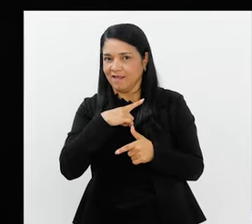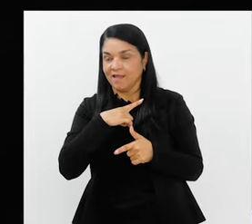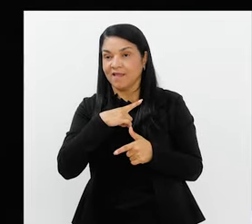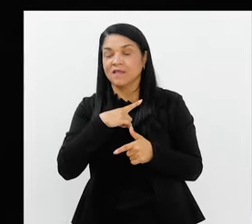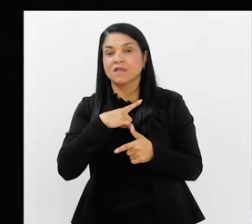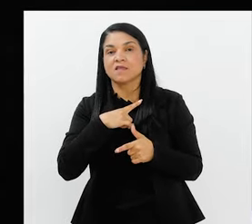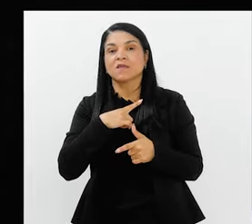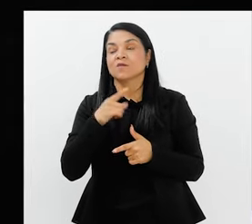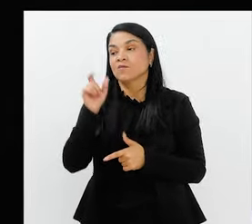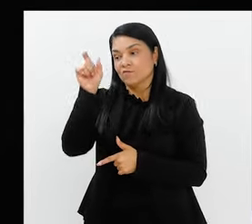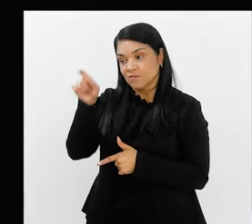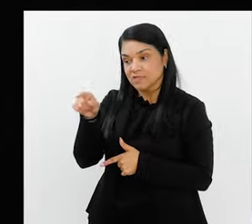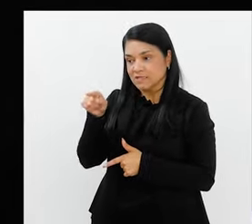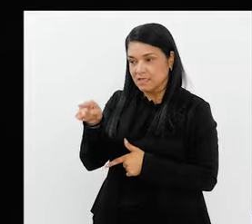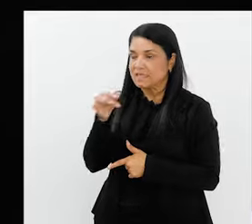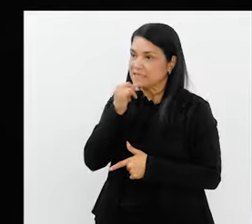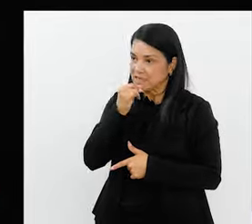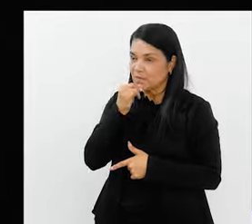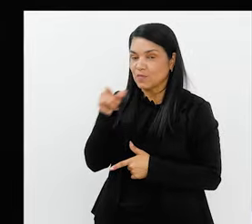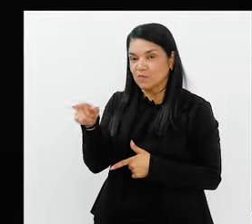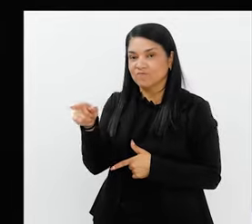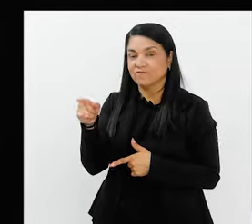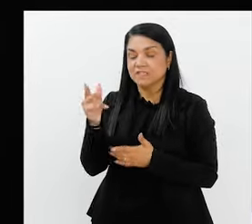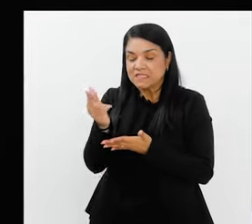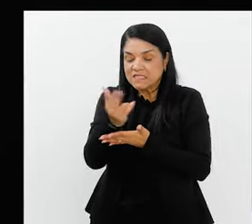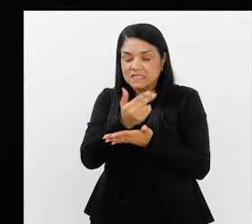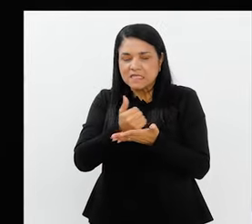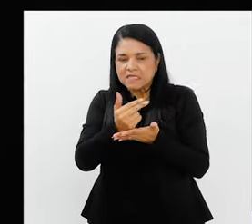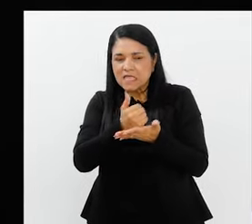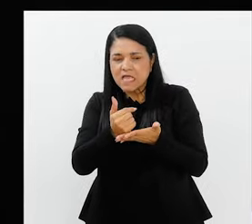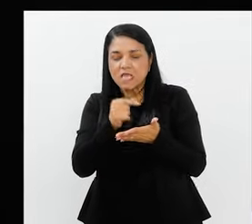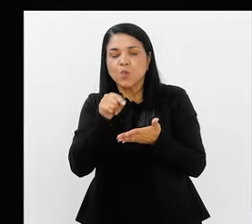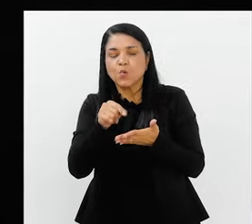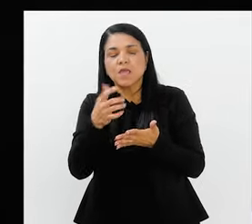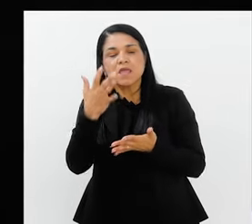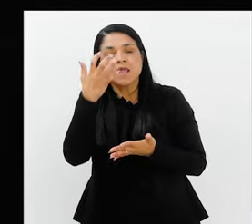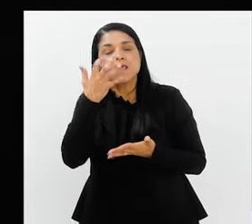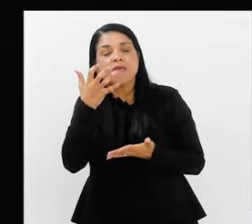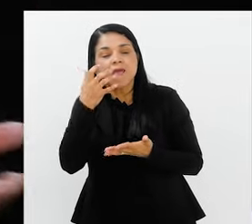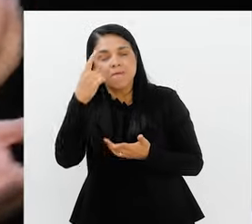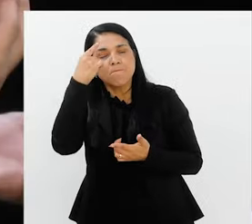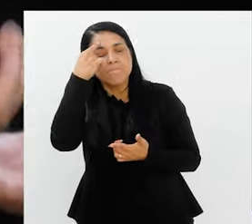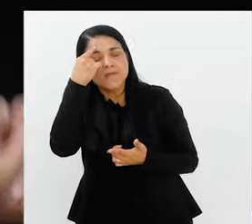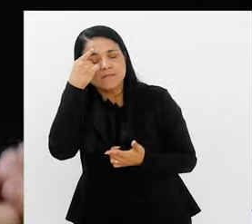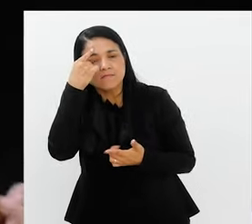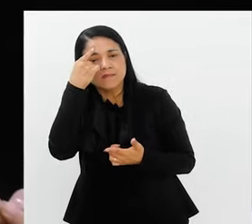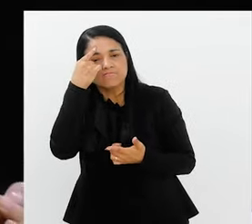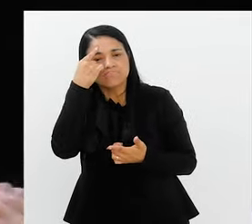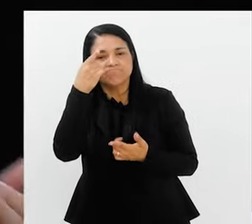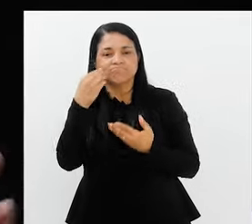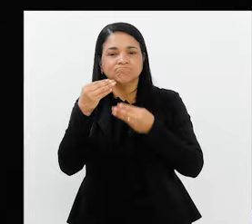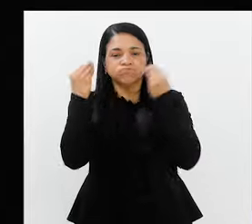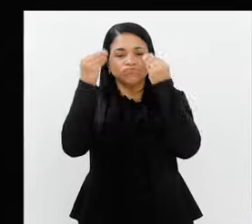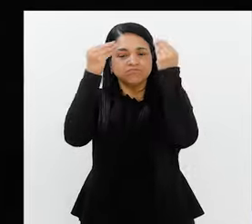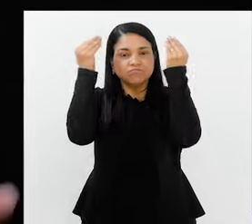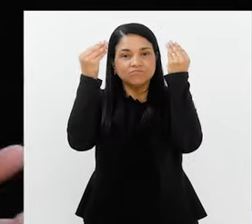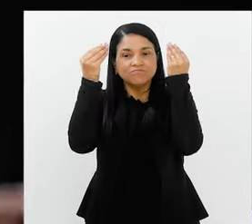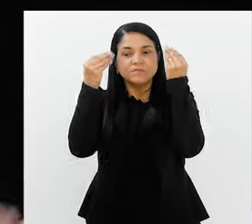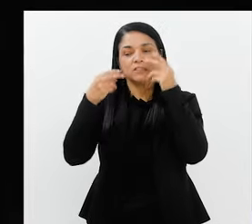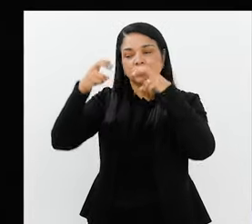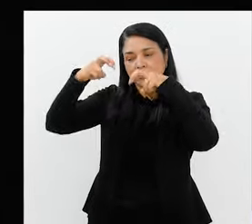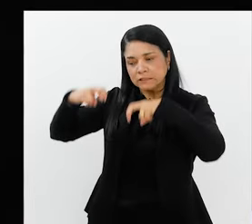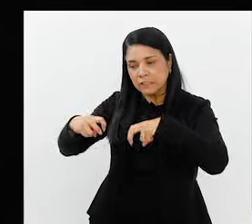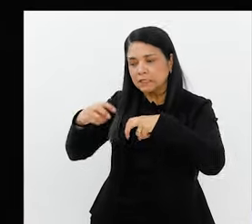Com muitos deles, como no seu caso, um esboço do que você pensa e quer que a gente leve. A gente